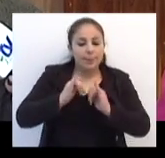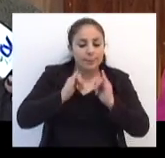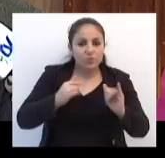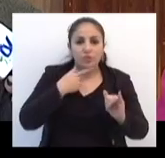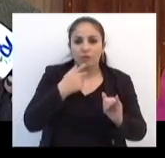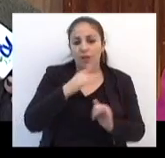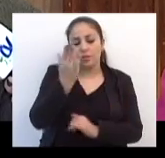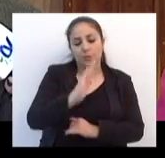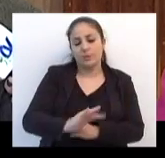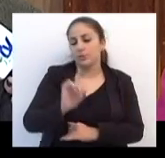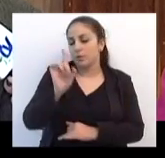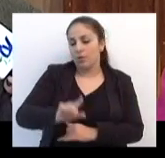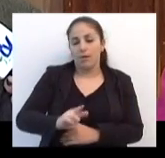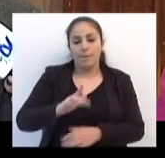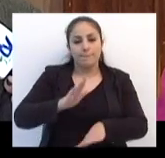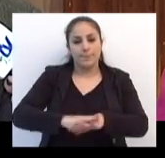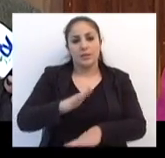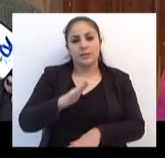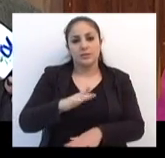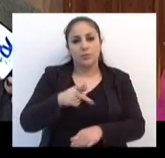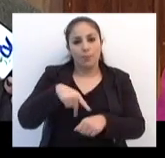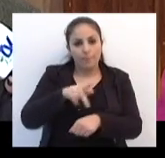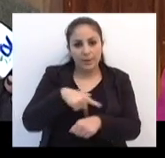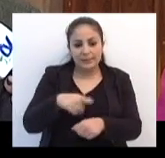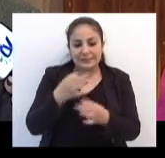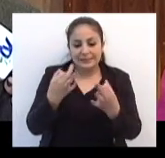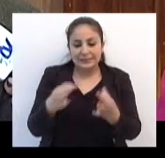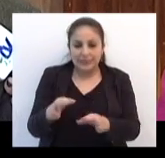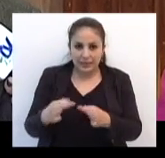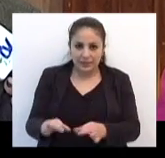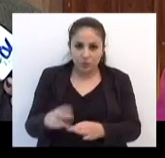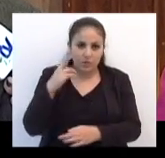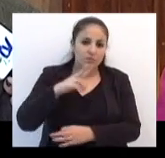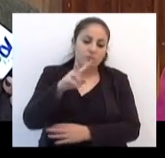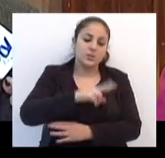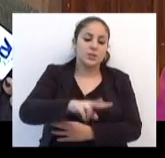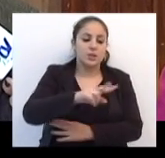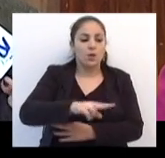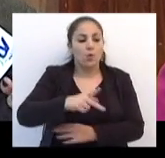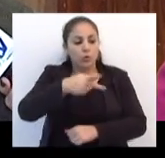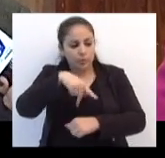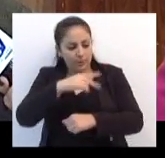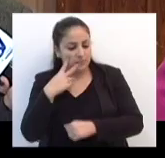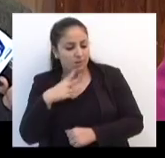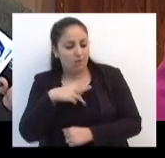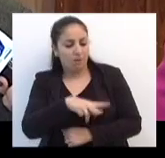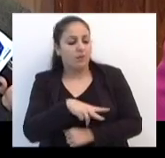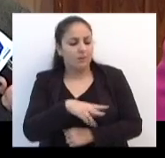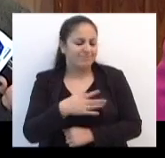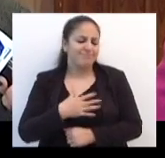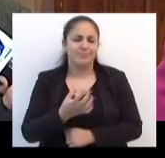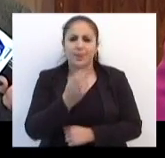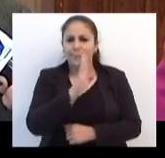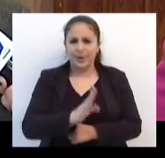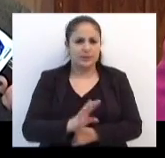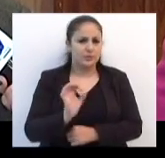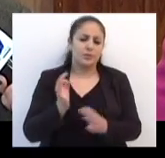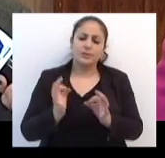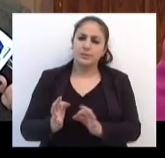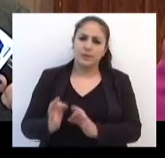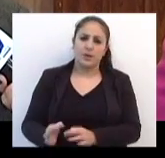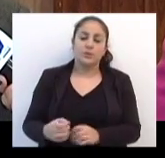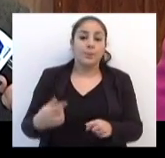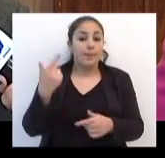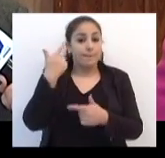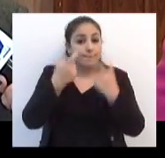um país honesto em termos de visão do estrangeiro para nós. A grande preocupação hoje são os